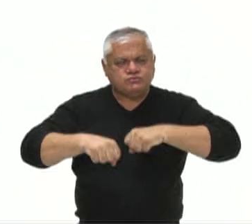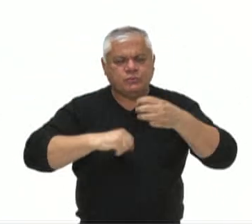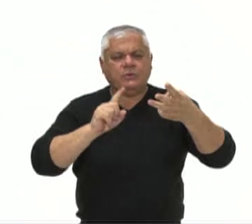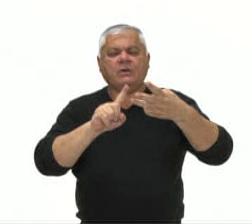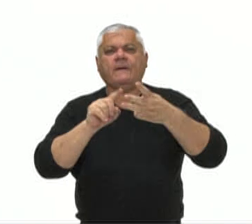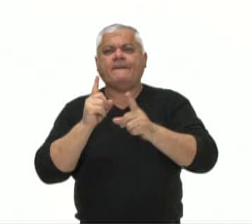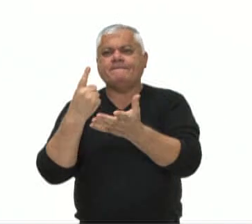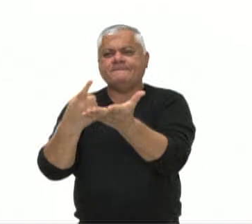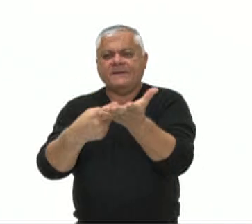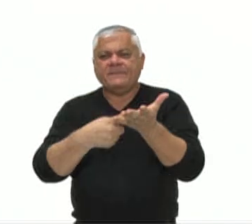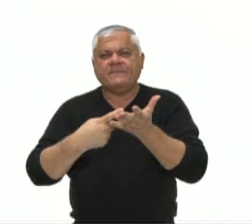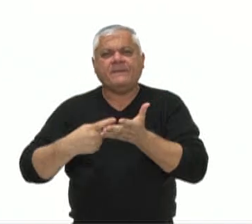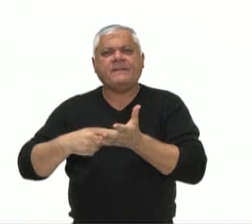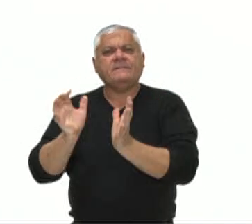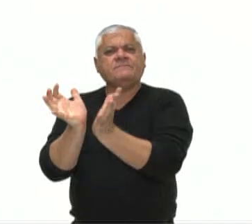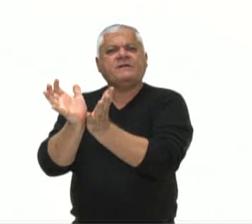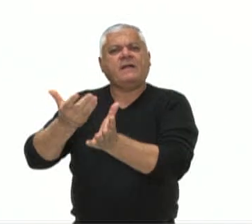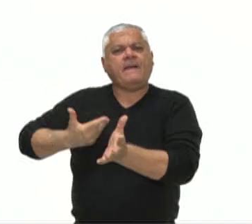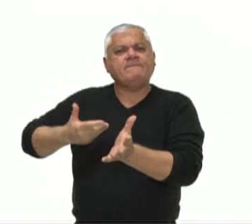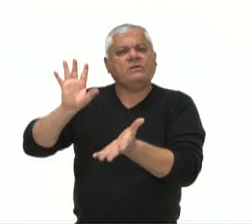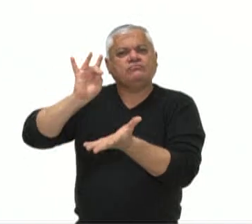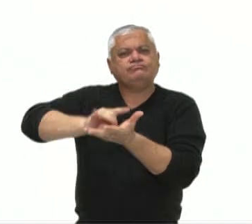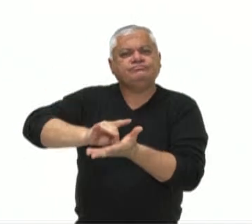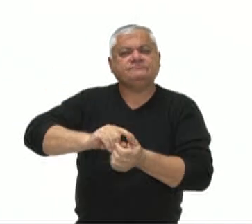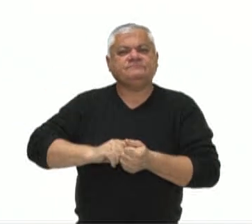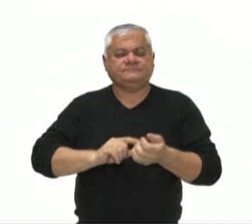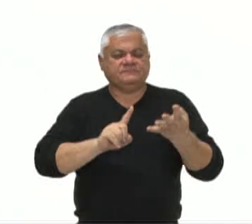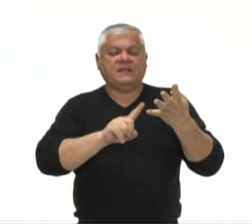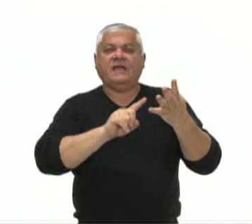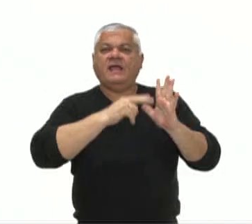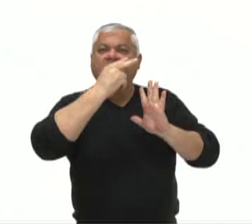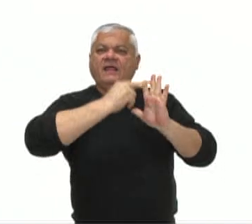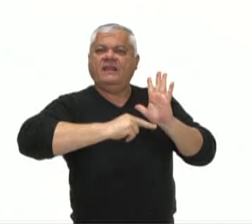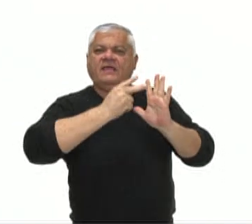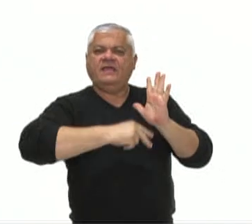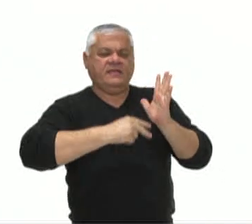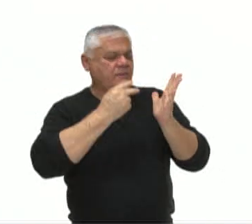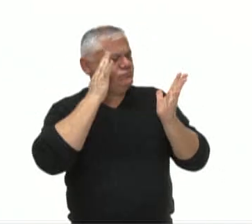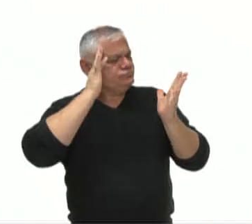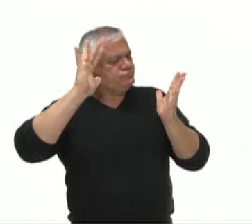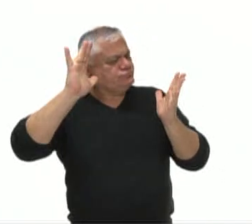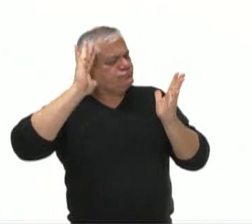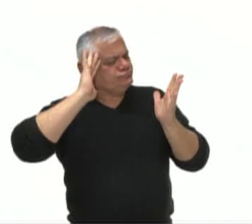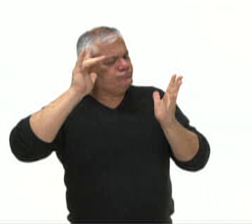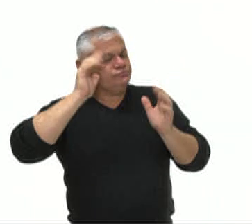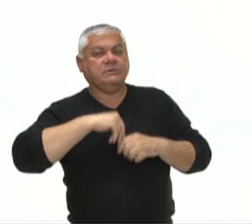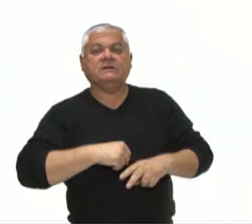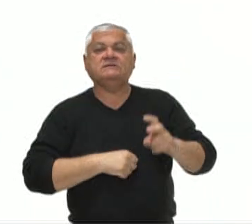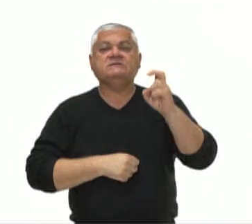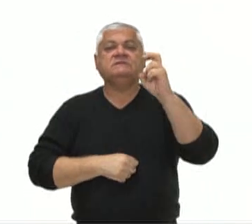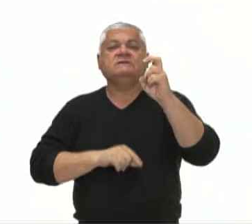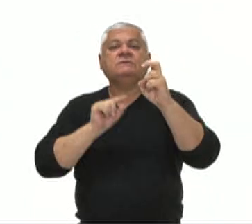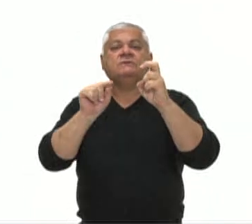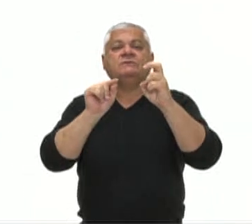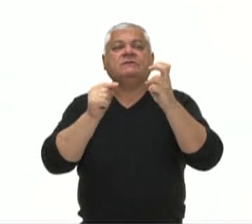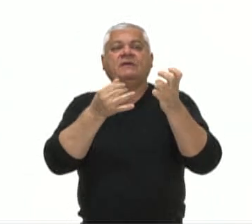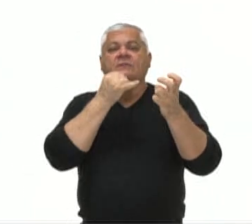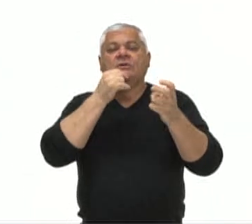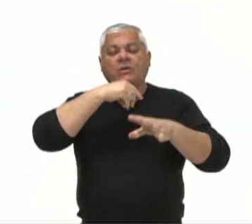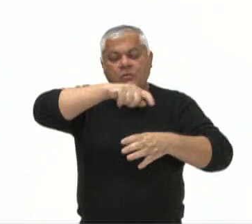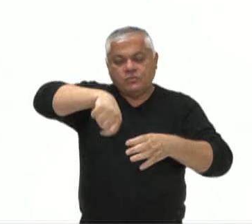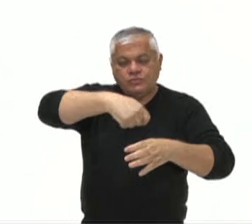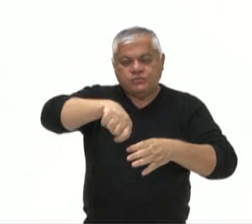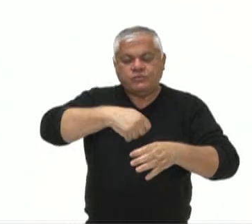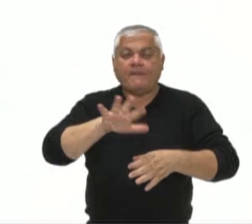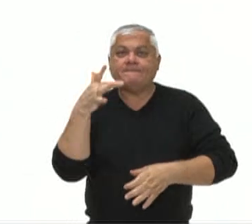amigos de verdade. Quarta, leia livros que te fazem viajar. Quinta, aprenda a cozinhar